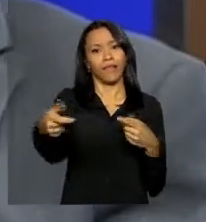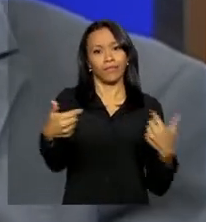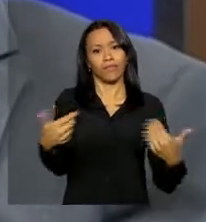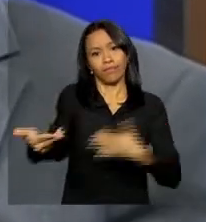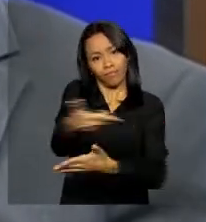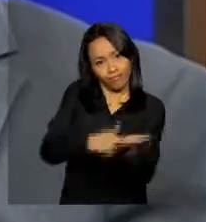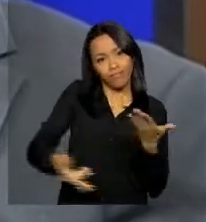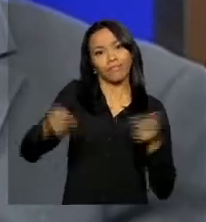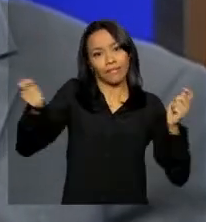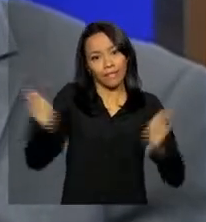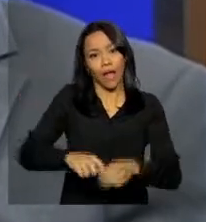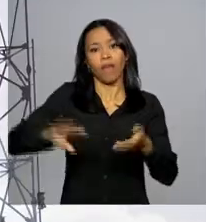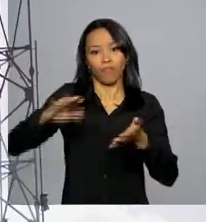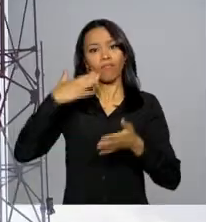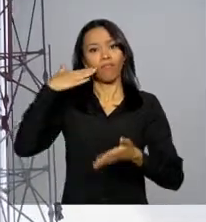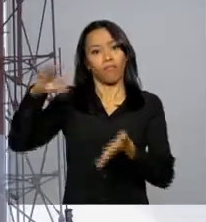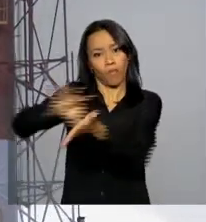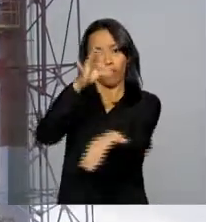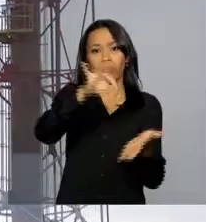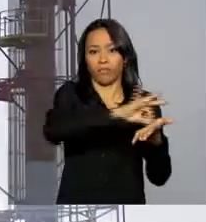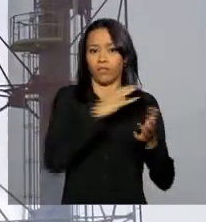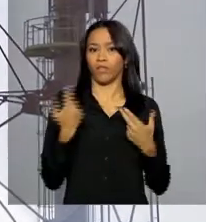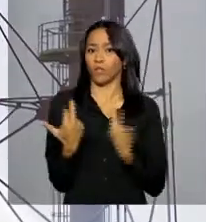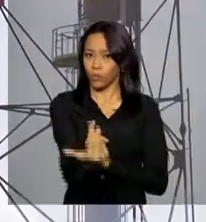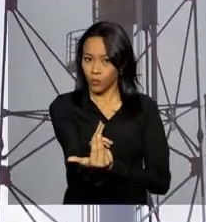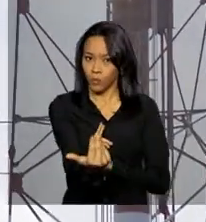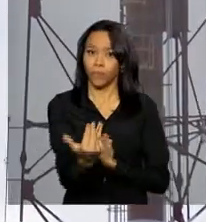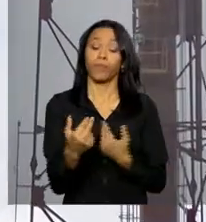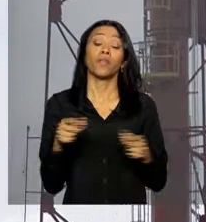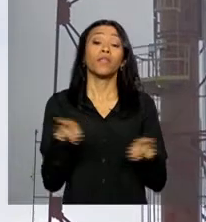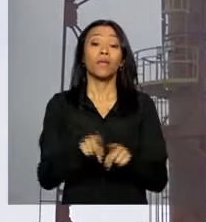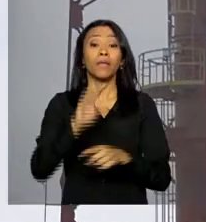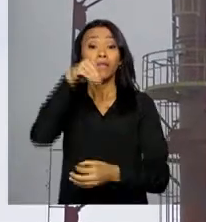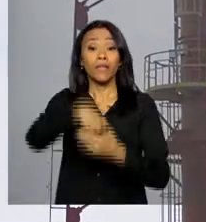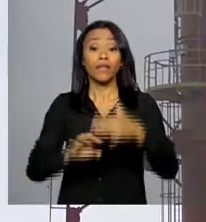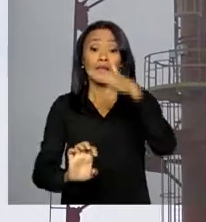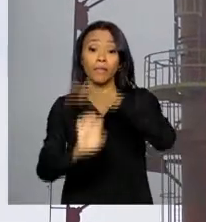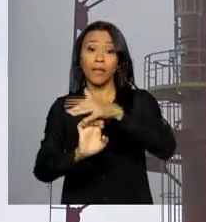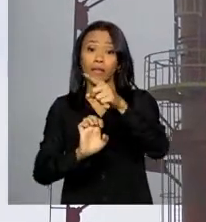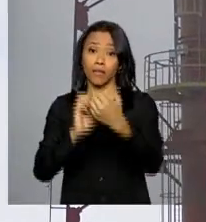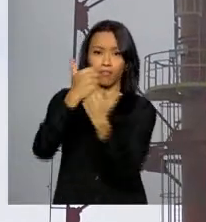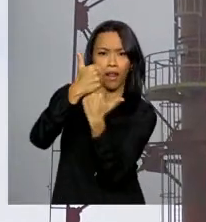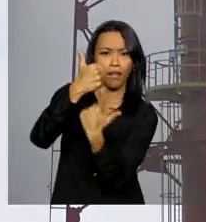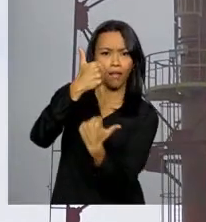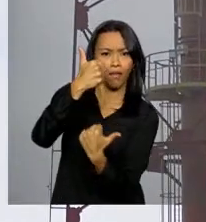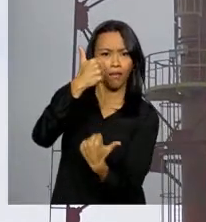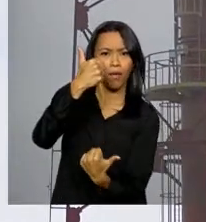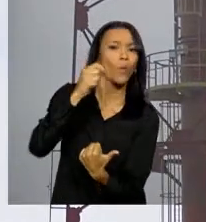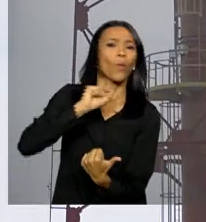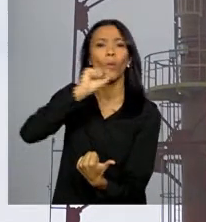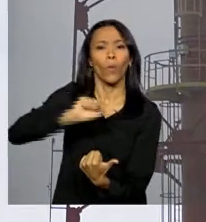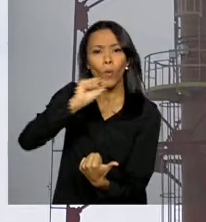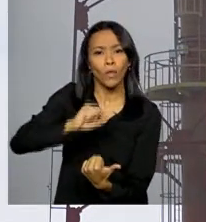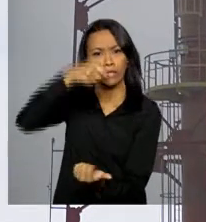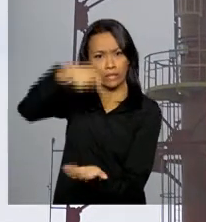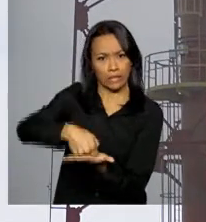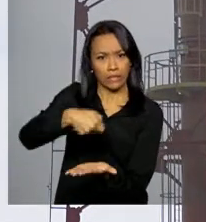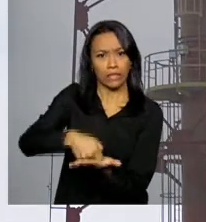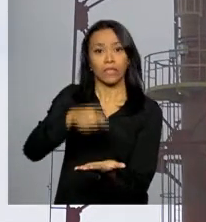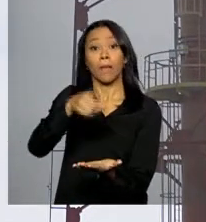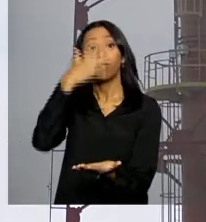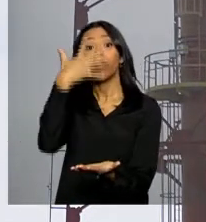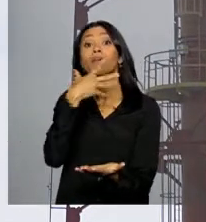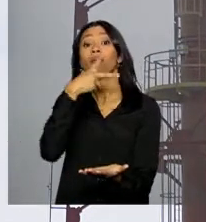alçada para fazer aquela aprovação. Junto com a diretoria, Petrobras colocou em prática outras ações. Aumentou as exigências dos